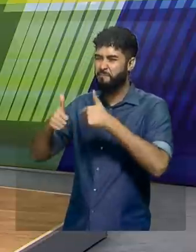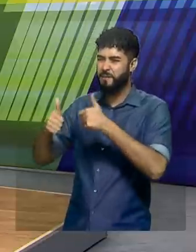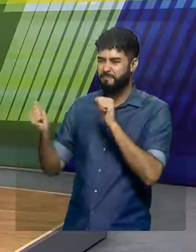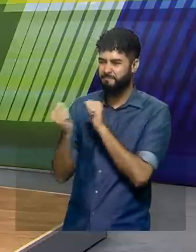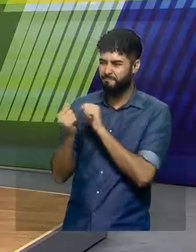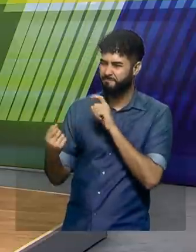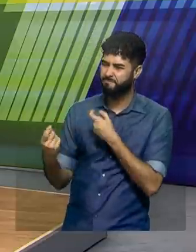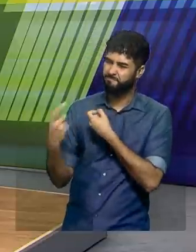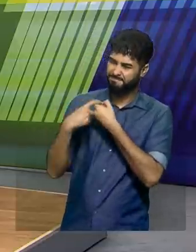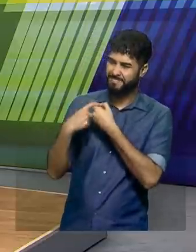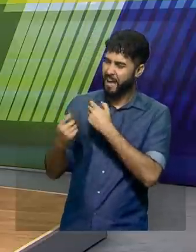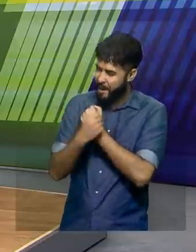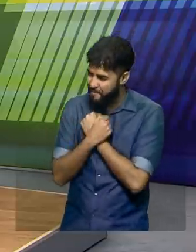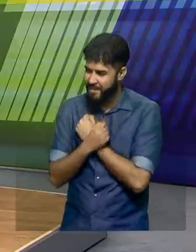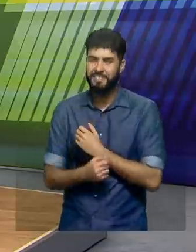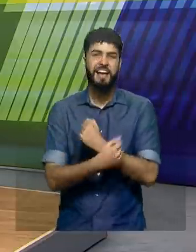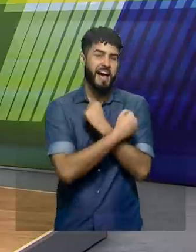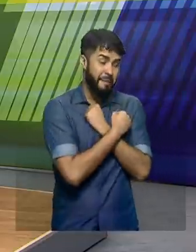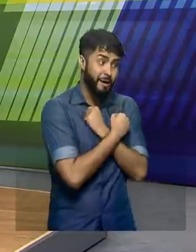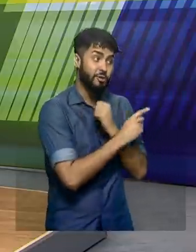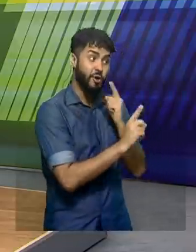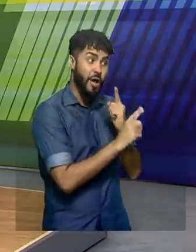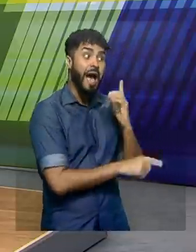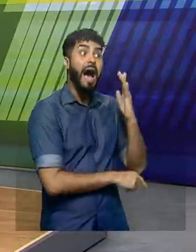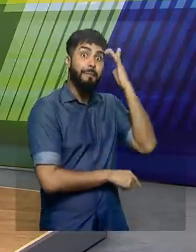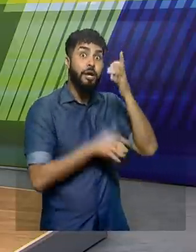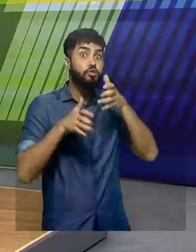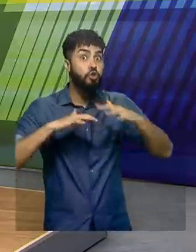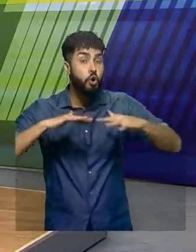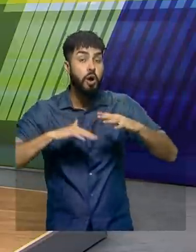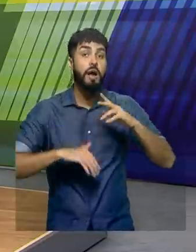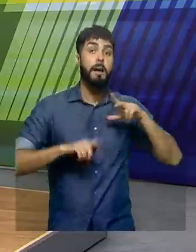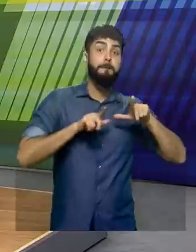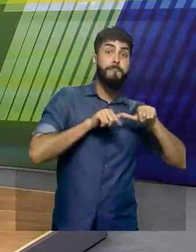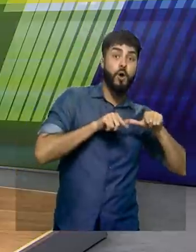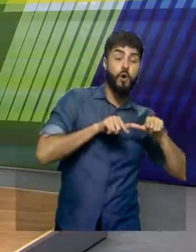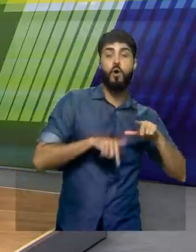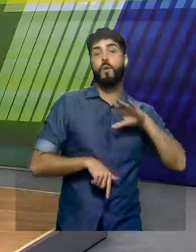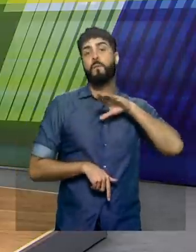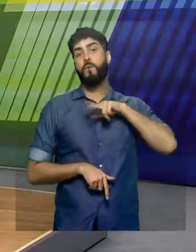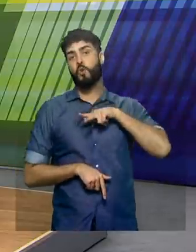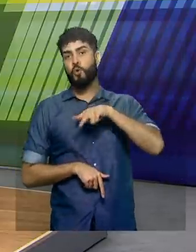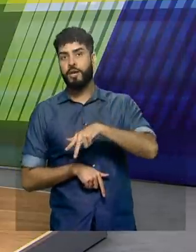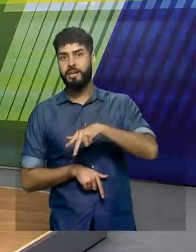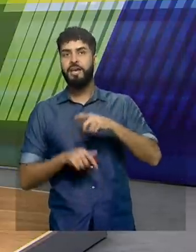Brasil. Um grande abraço. Um grande abraço. E amanhã tem Bangu e Portuguesa na simpática Ilha do Amor.